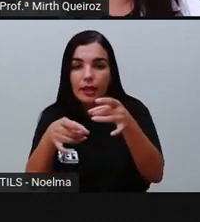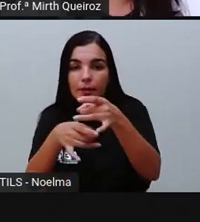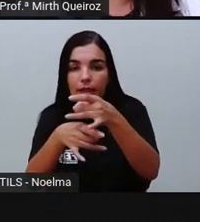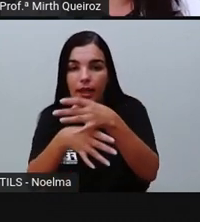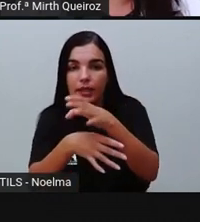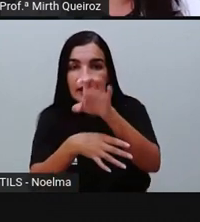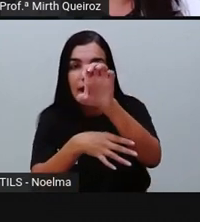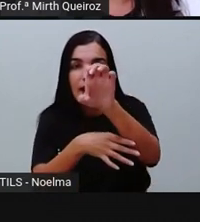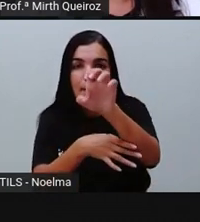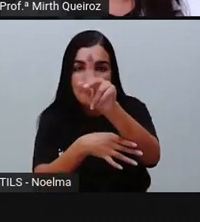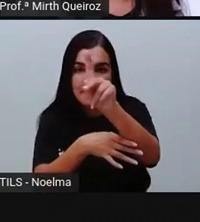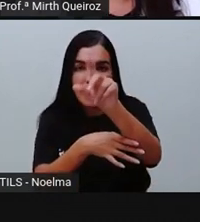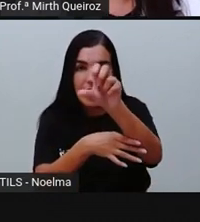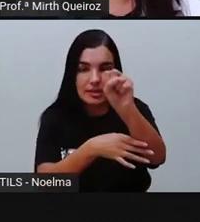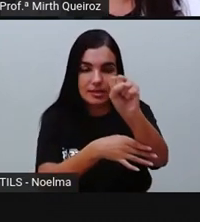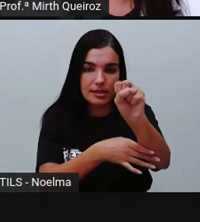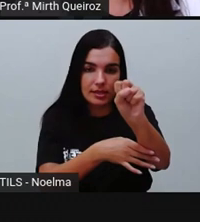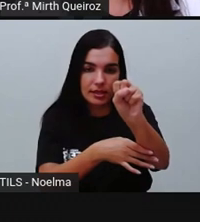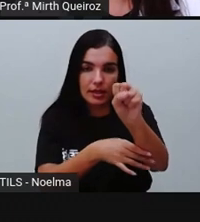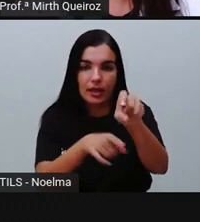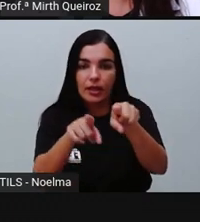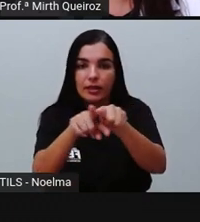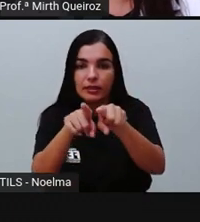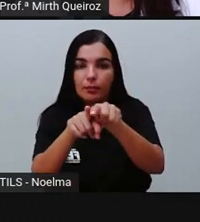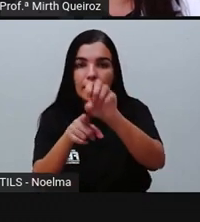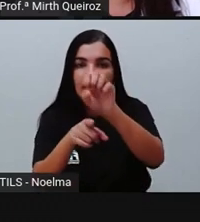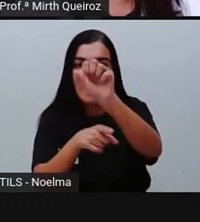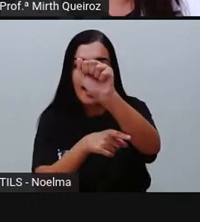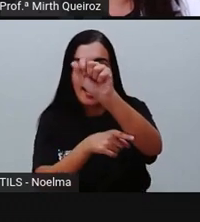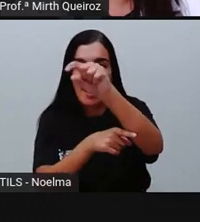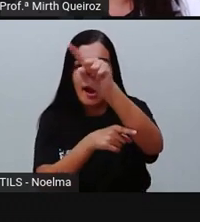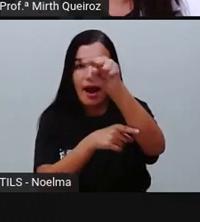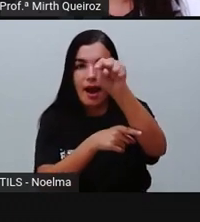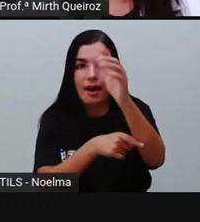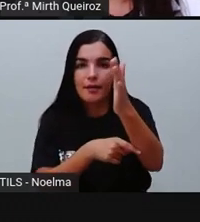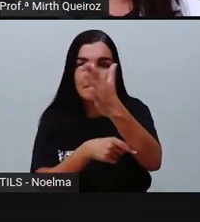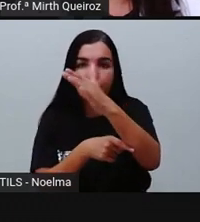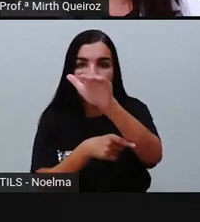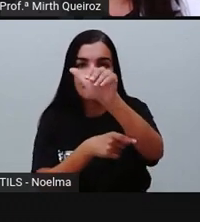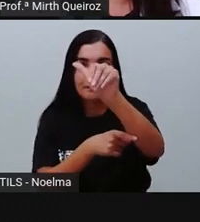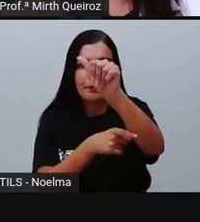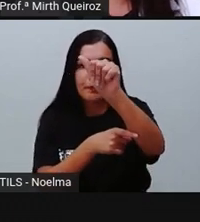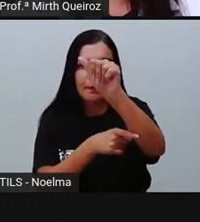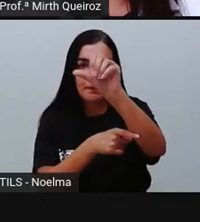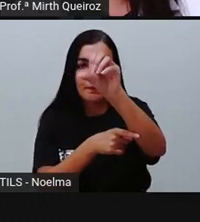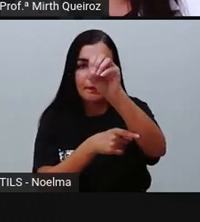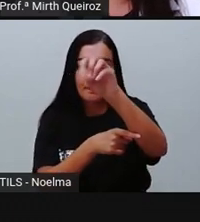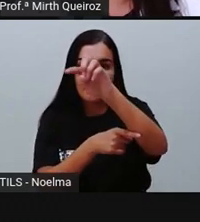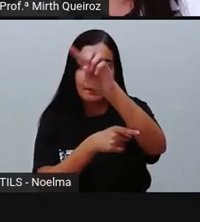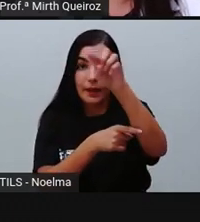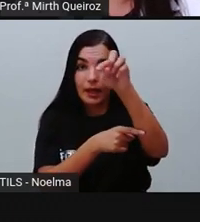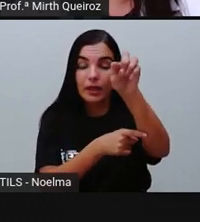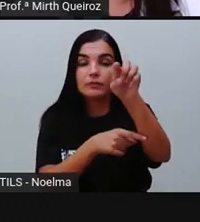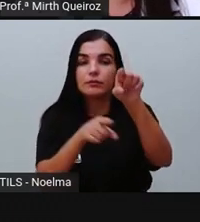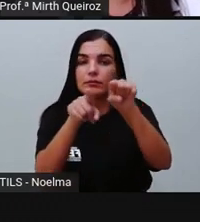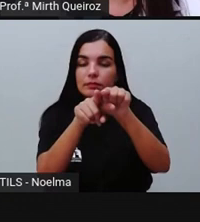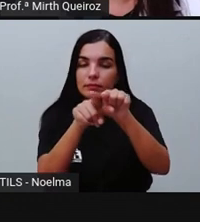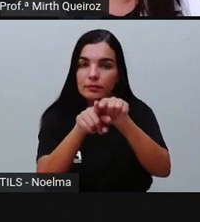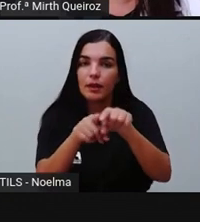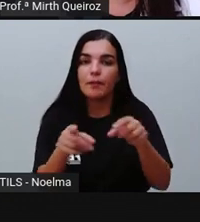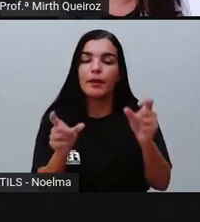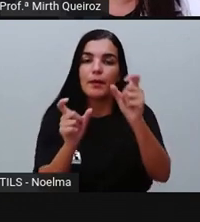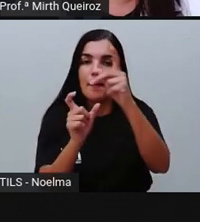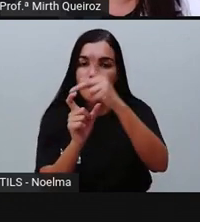termina com PS. Ímã, ímãs, órfãs, órfãs, termina aí com